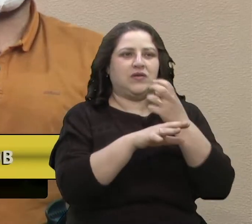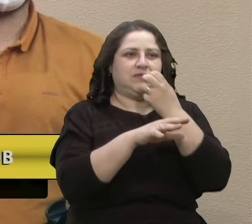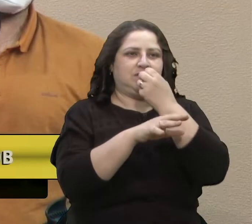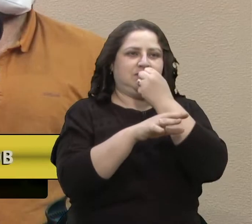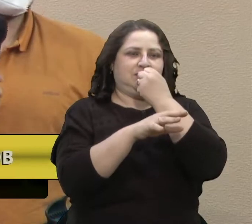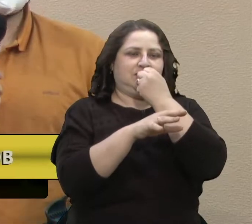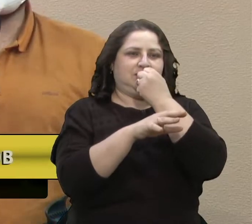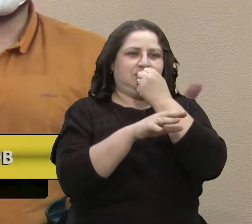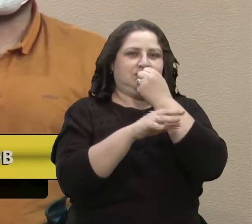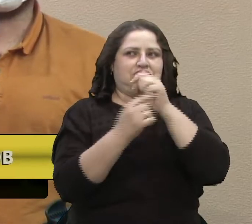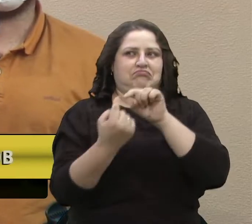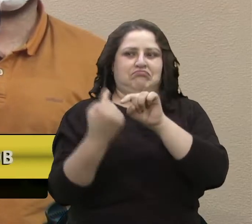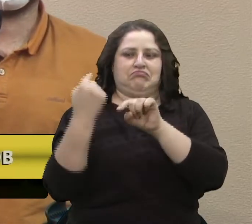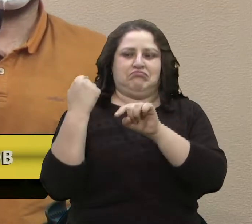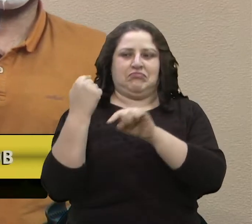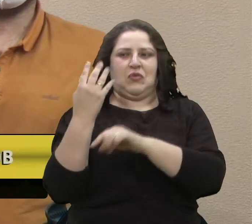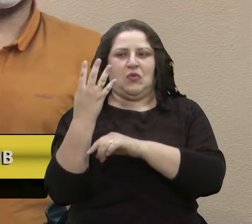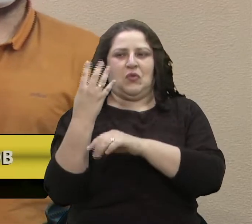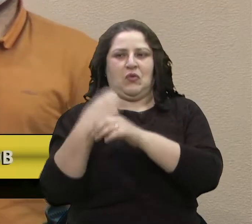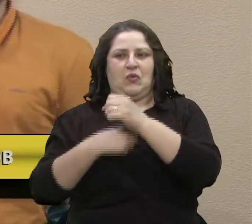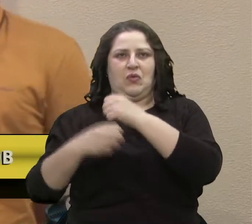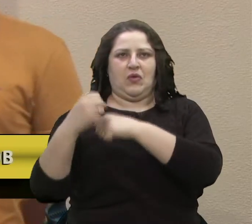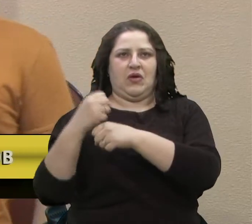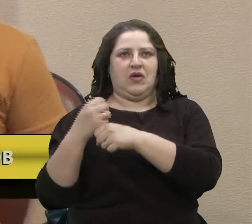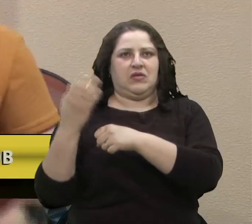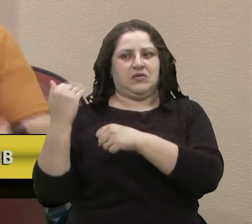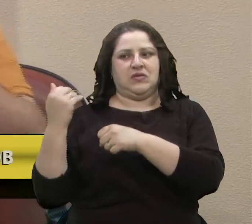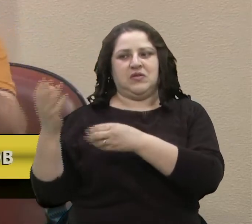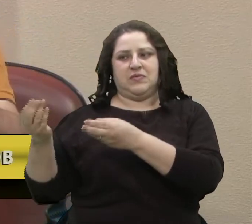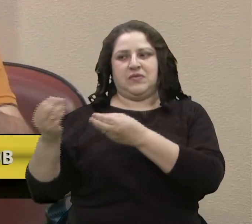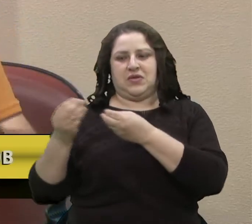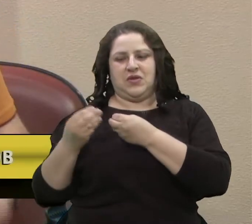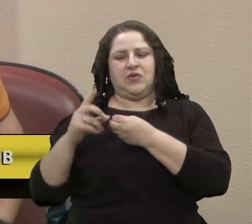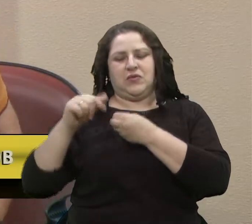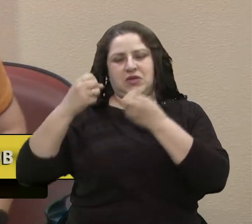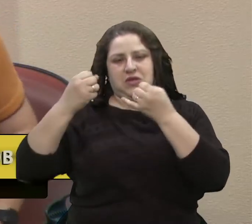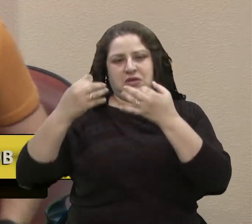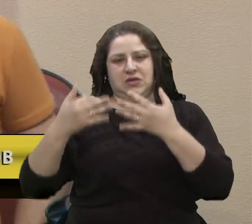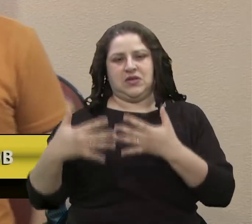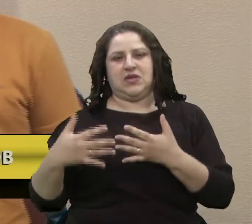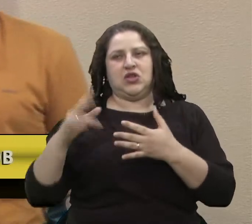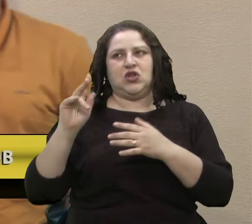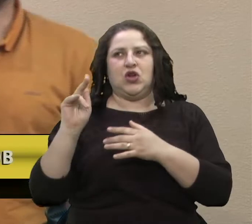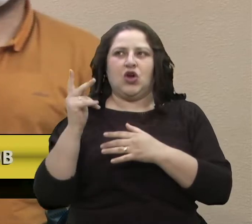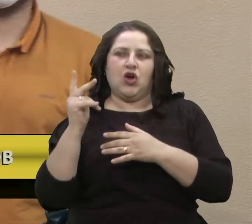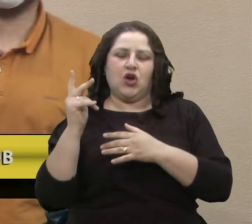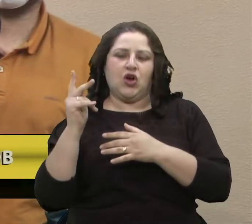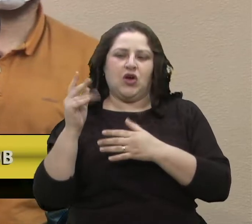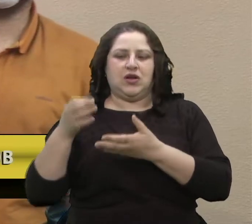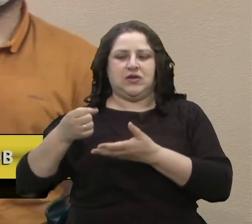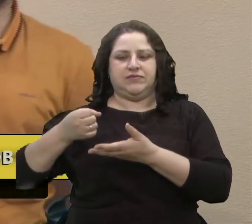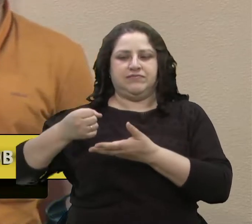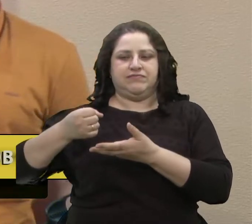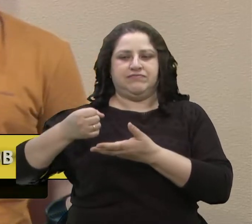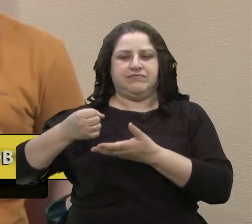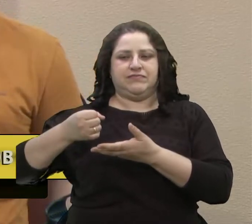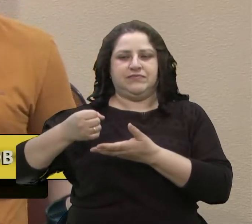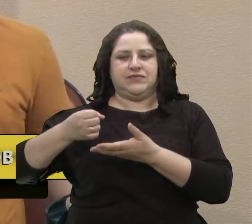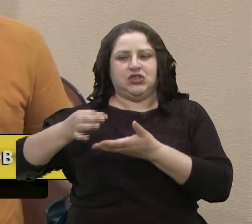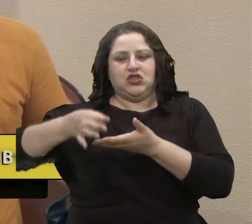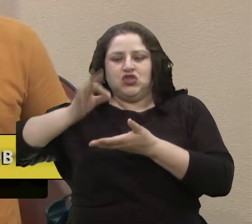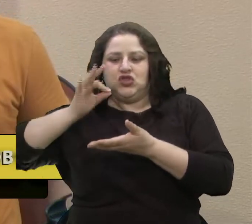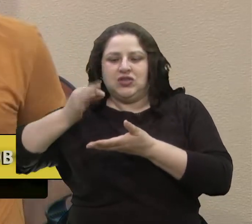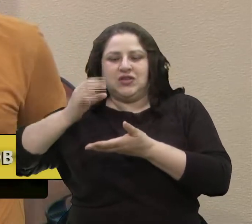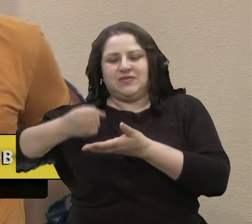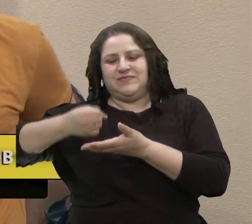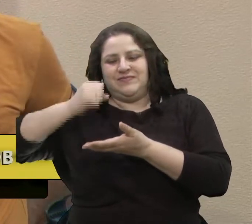há uns 4, 5 anos atrás. E depois eu te explico a história da xícara, e aí tu guarda ela com todo carinho. Então, senhor